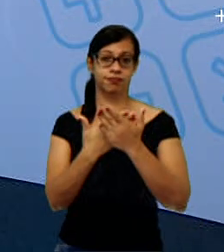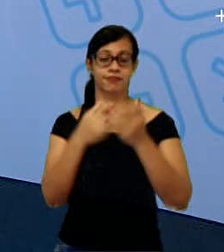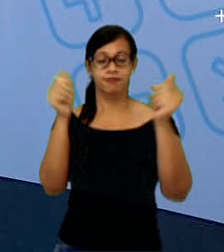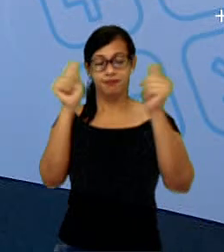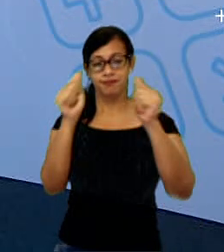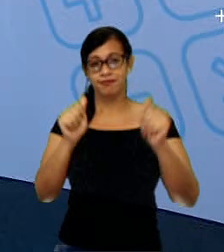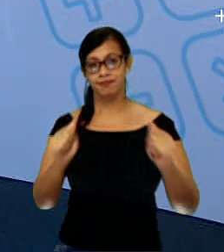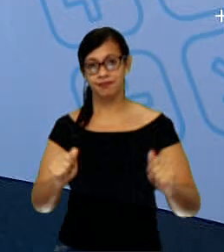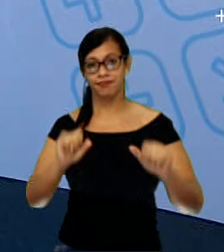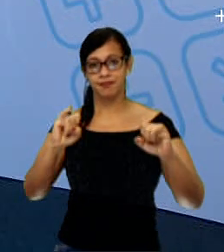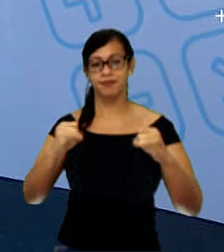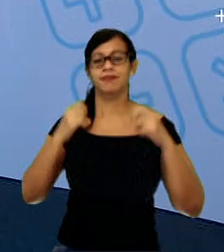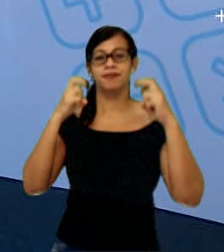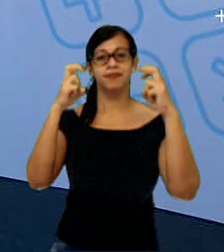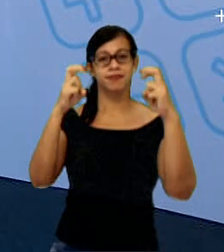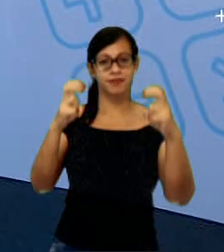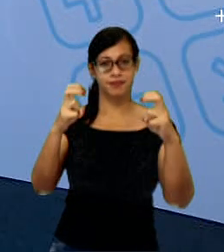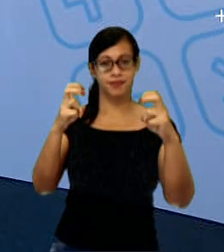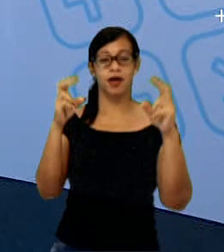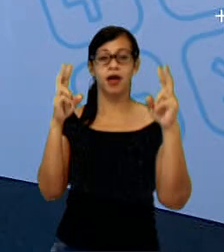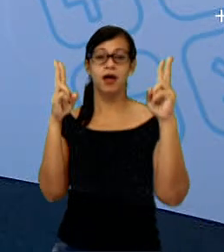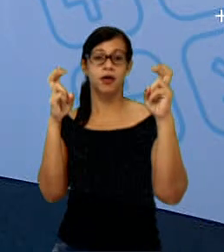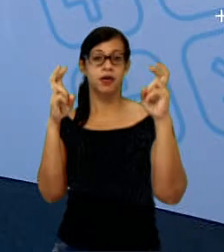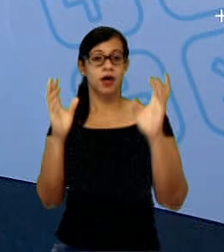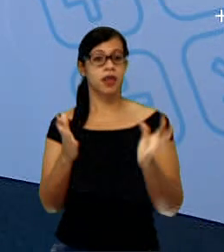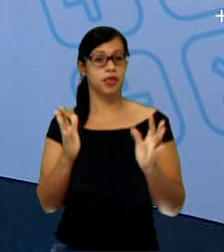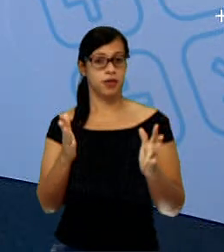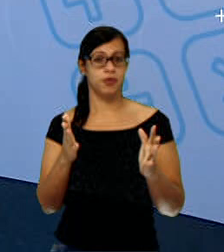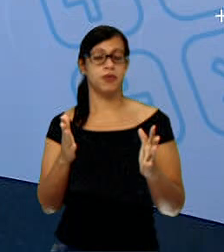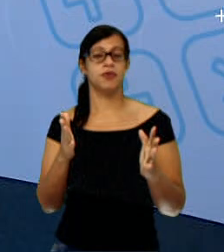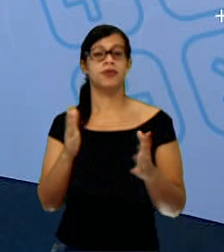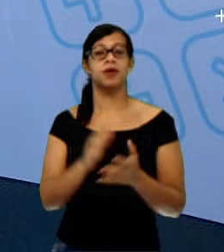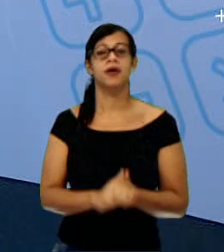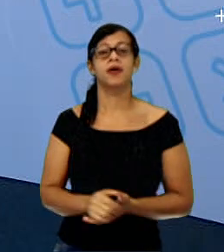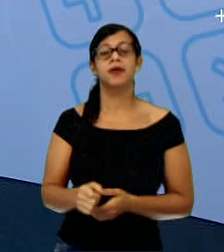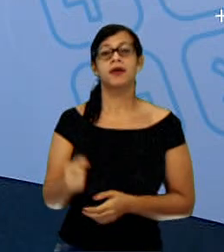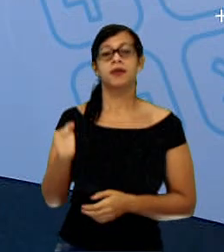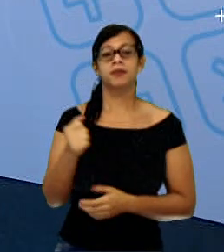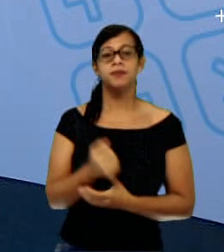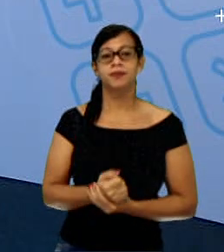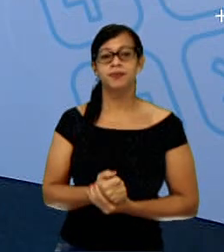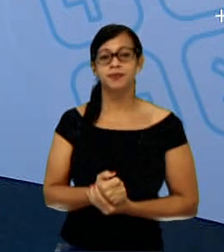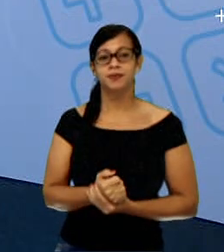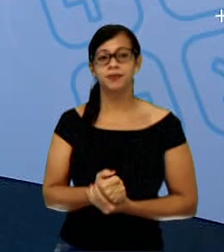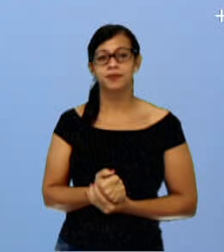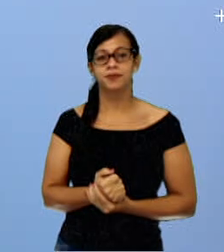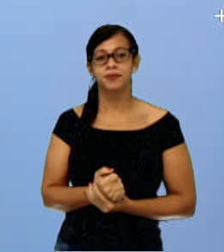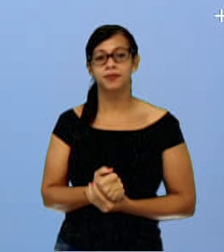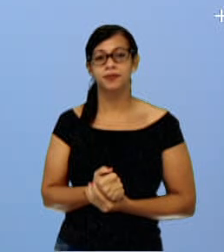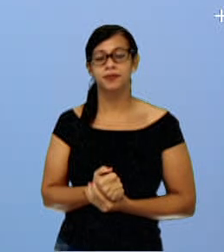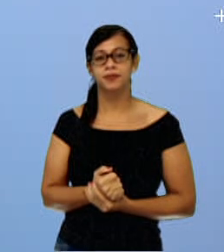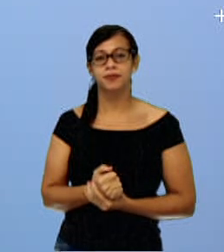Escola Jaboatão. O tema de hoje é Harmonia Análoga e Harmonia Complementar.